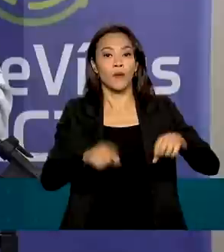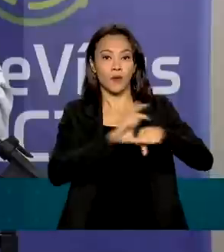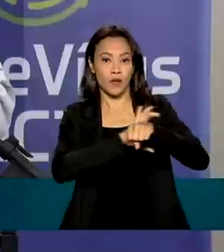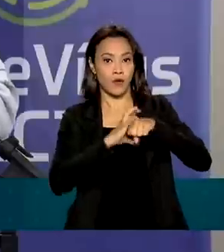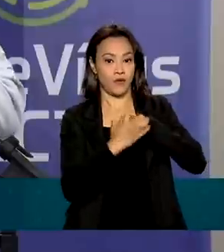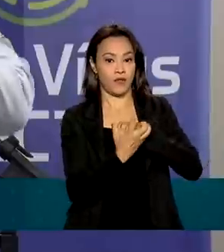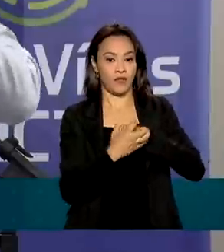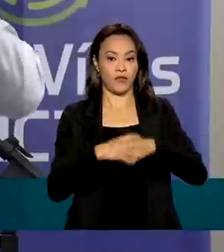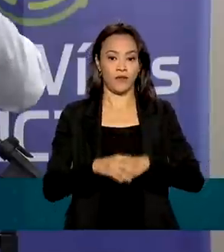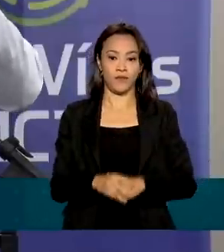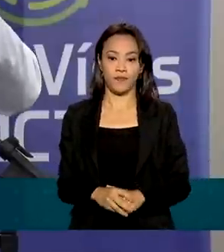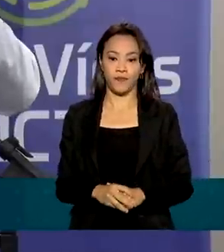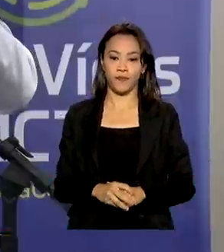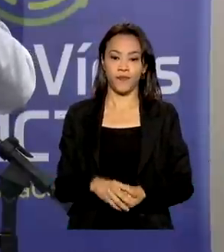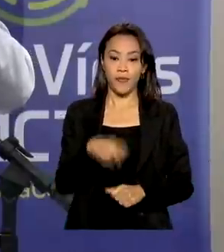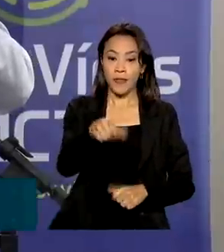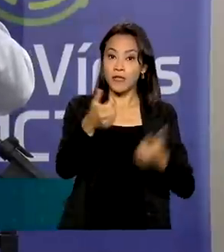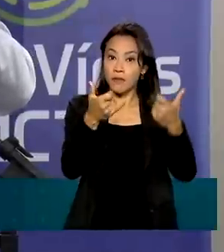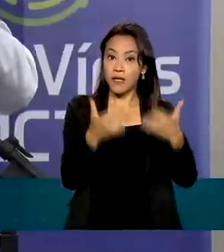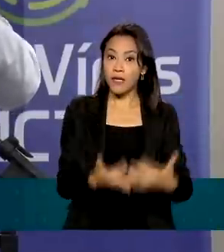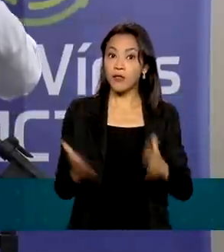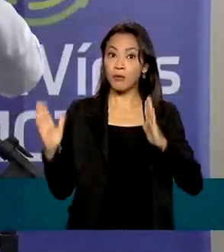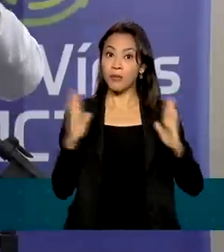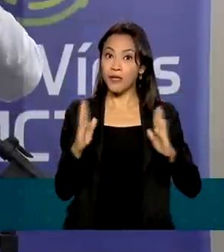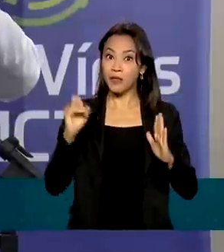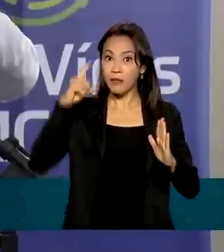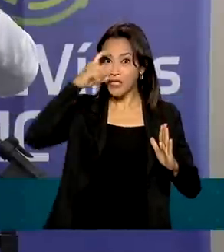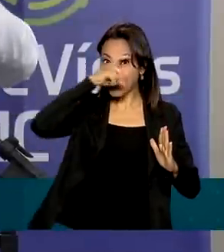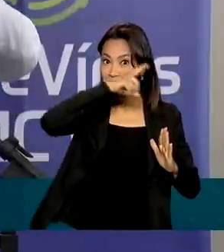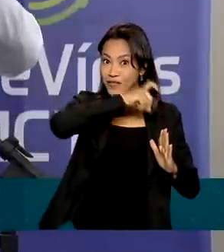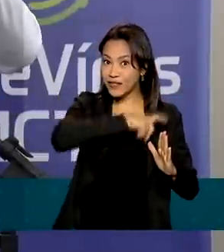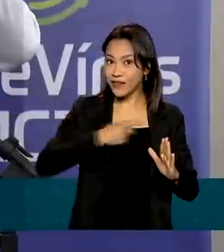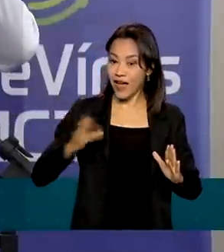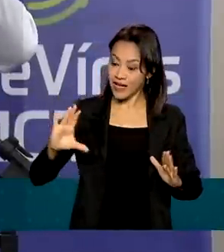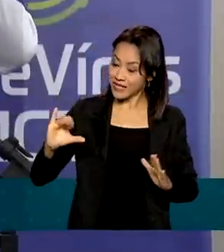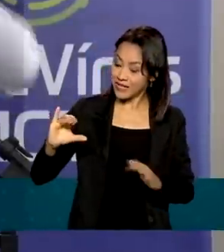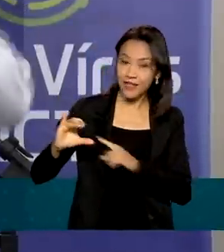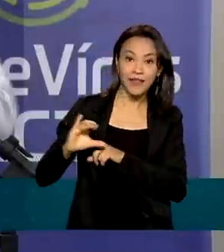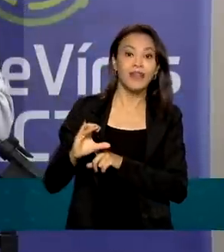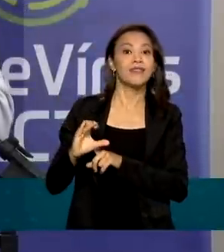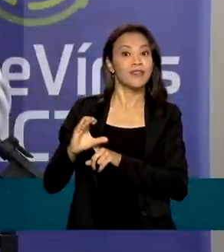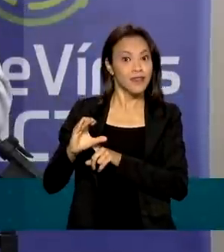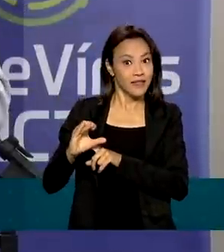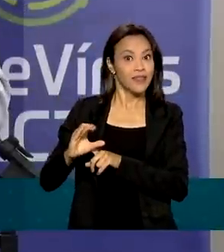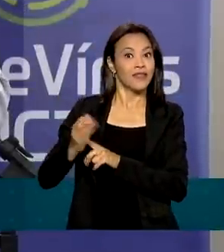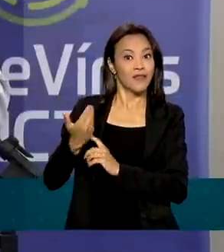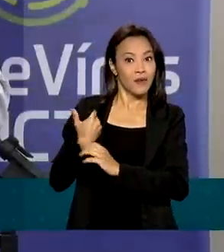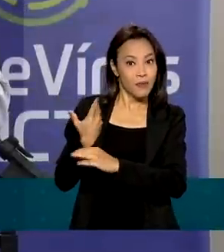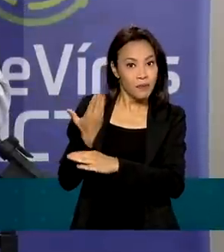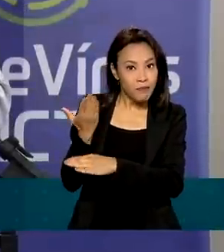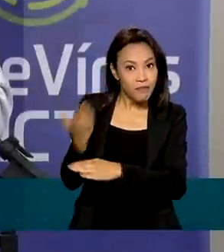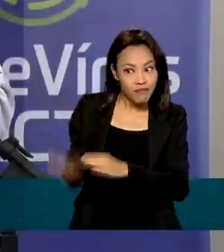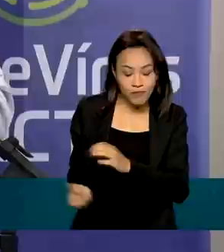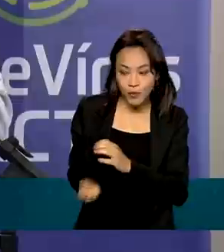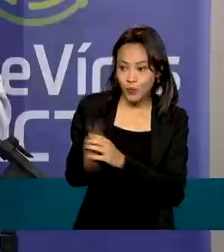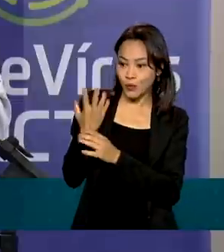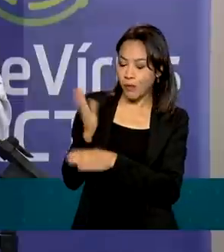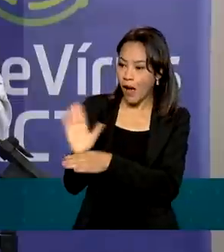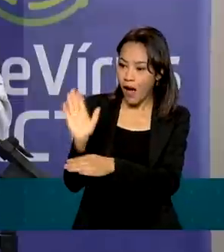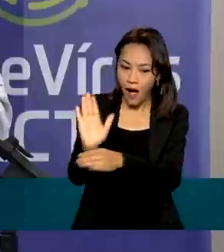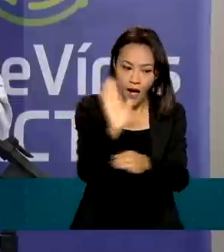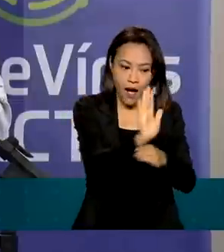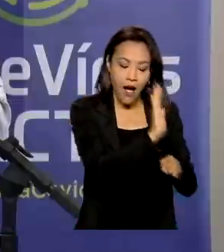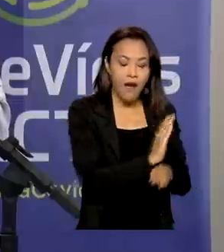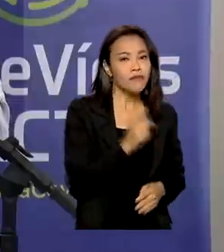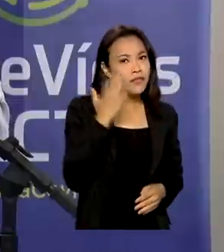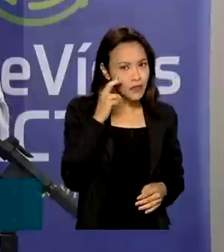Nos momentos mais difíceis da humanidade, a ciência foi lá para resgatar a humanidade. A gente está vivendo um momento desse e a gente está vendo